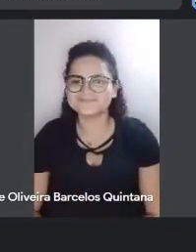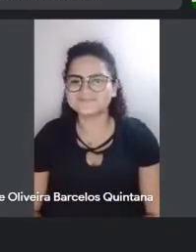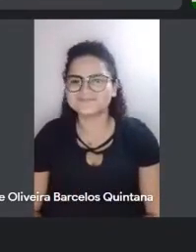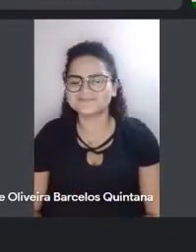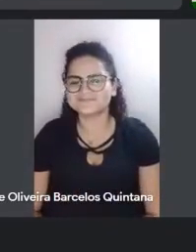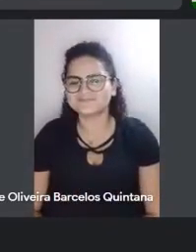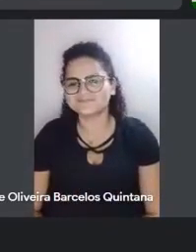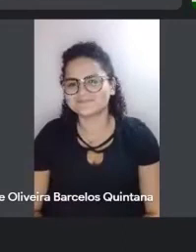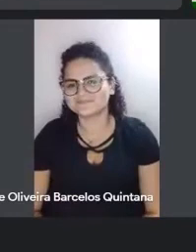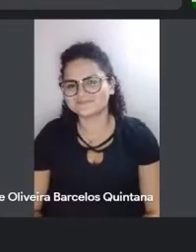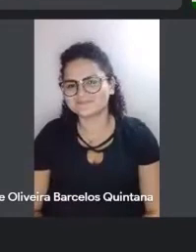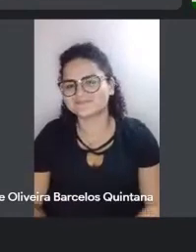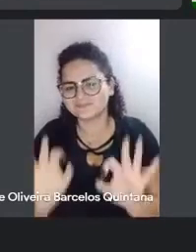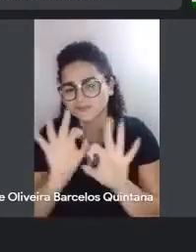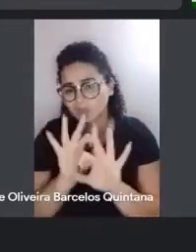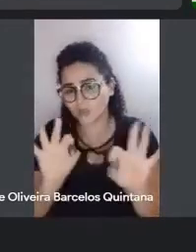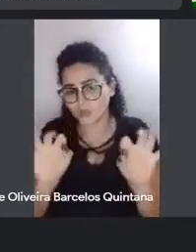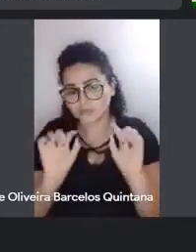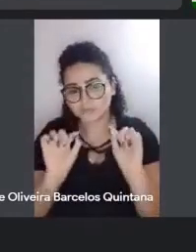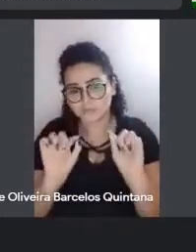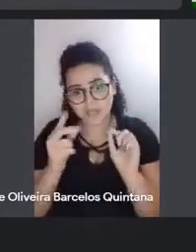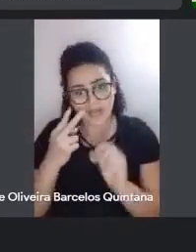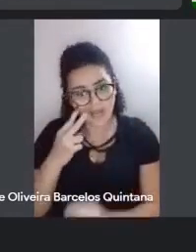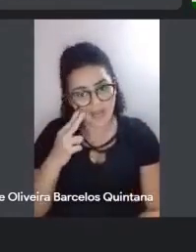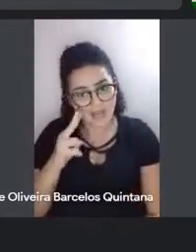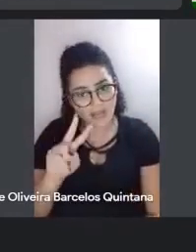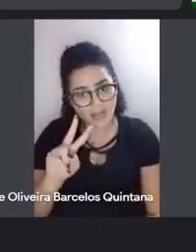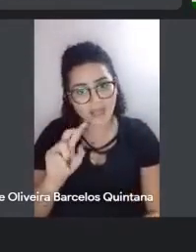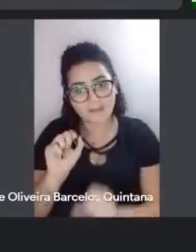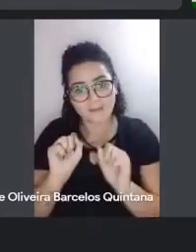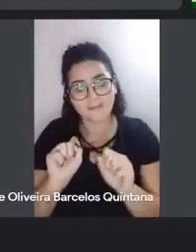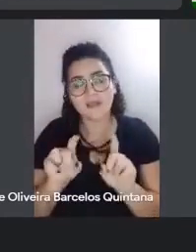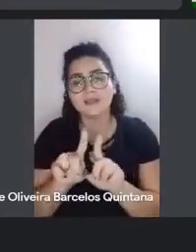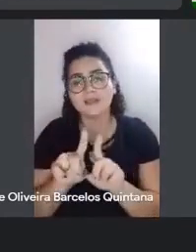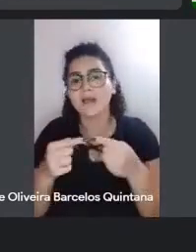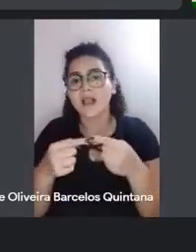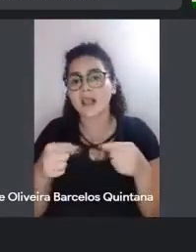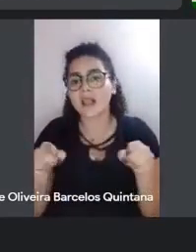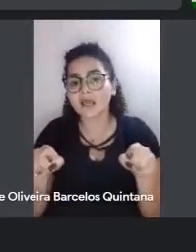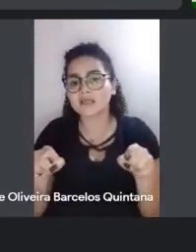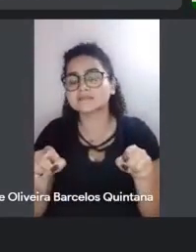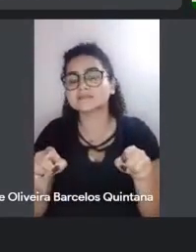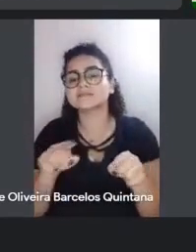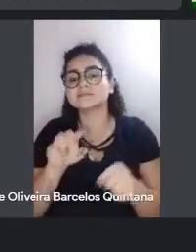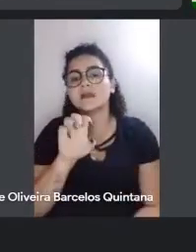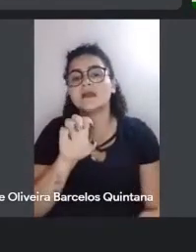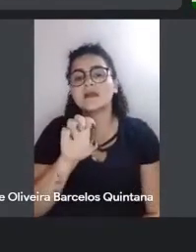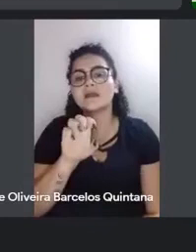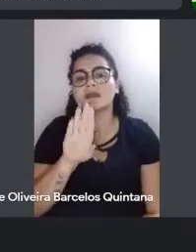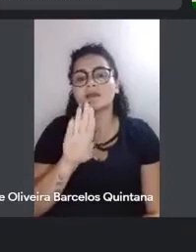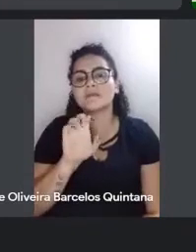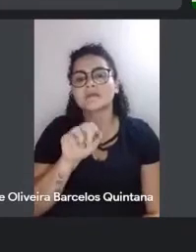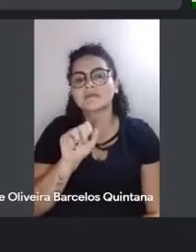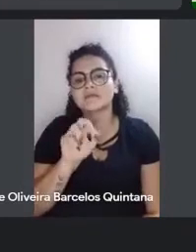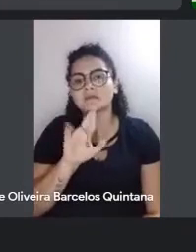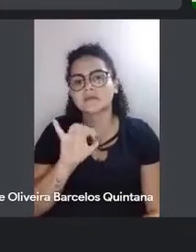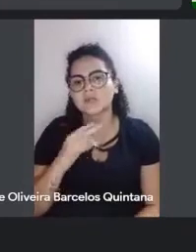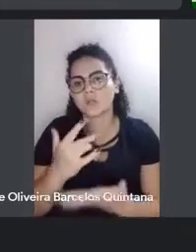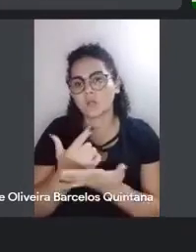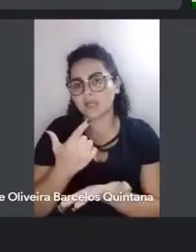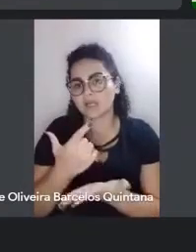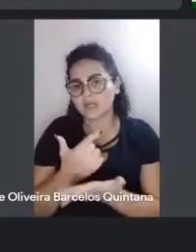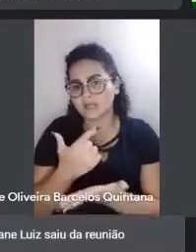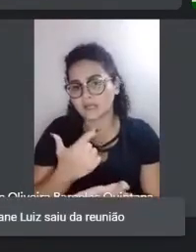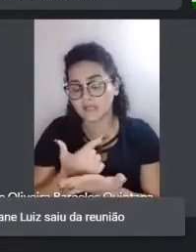Está ótimo Eu só quero lembrar Que podemos também lançar Nesse seminário O livro Que está sendo feito Pela Cícera Que